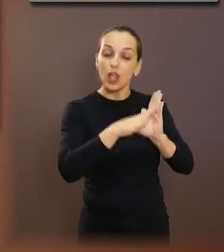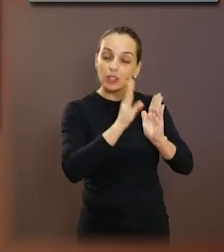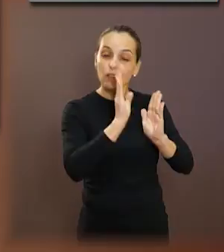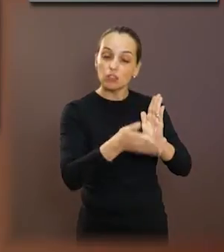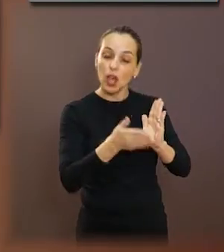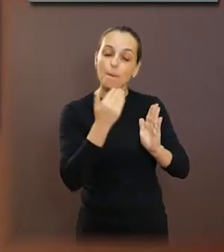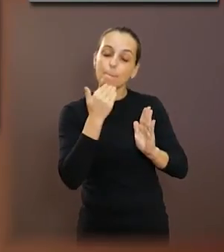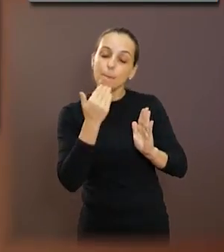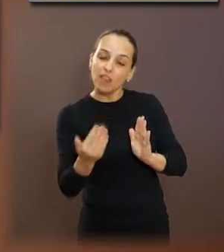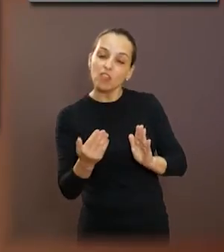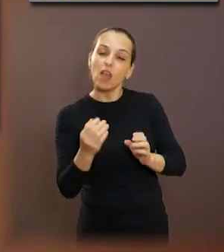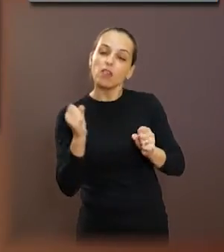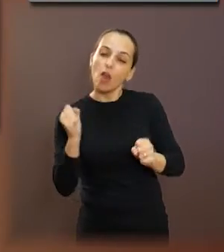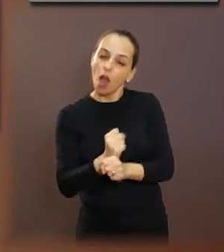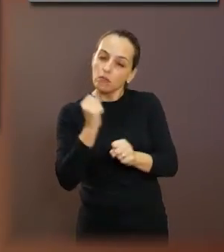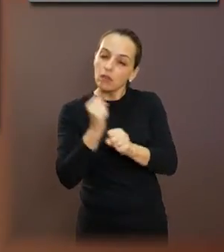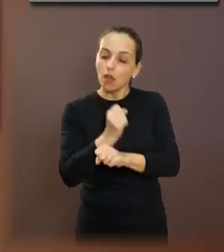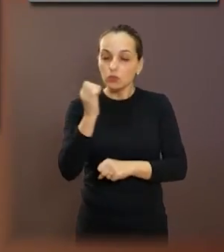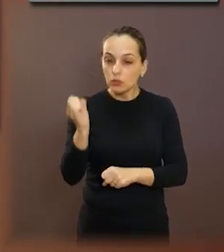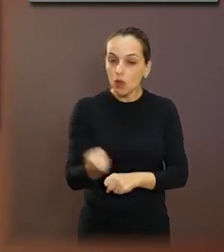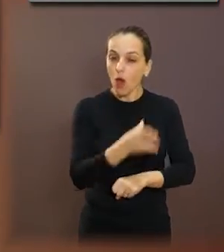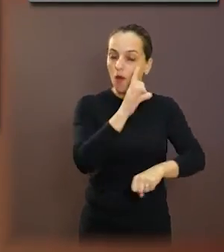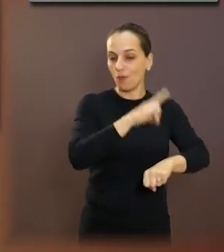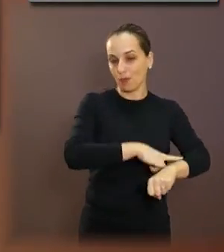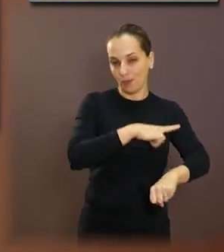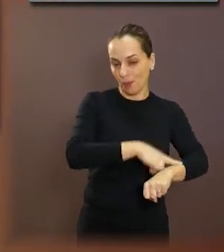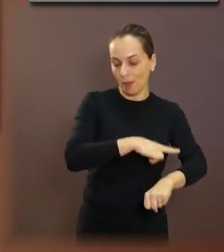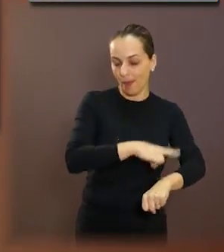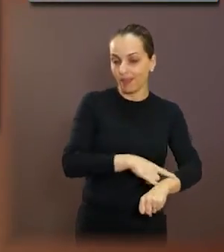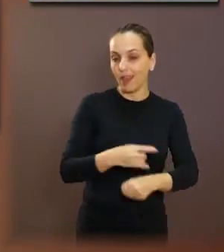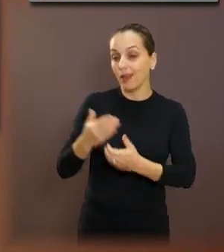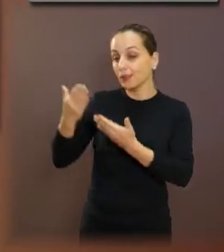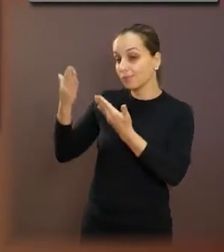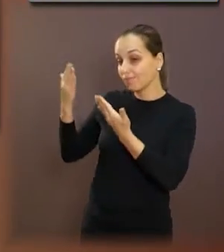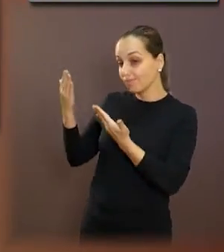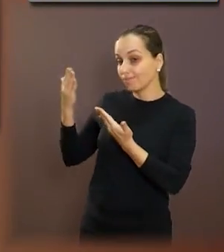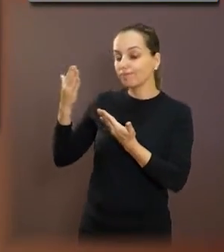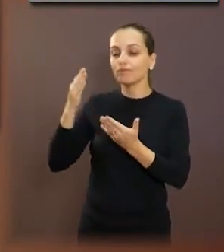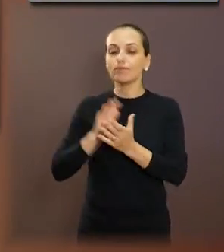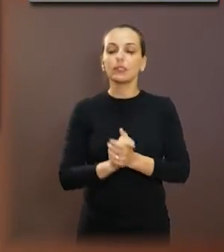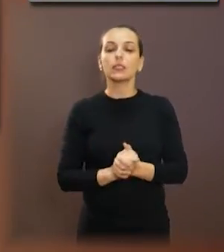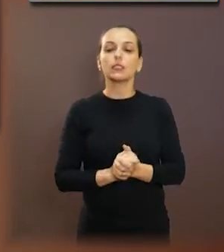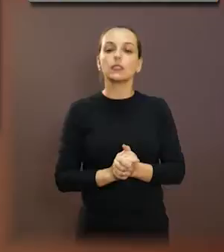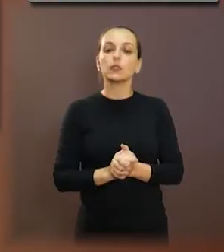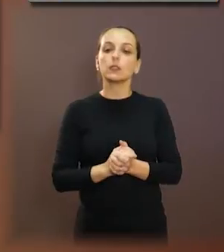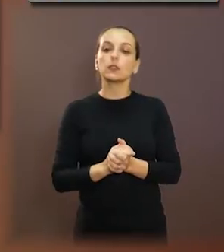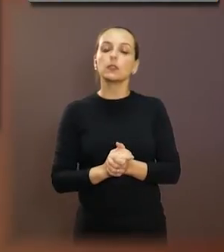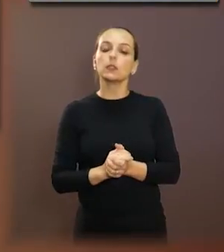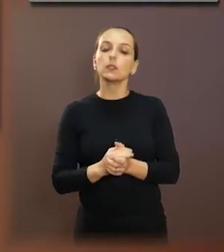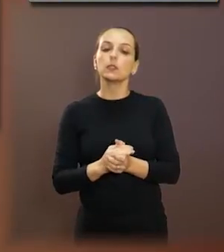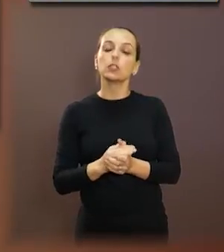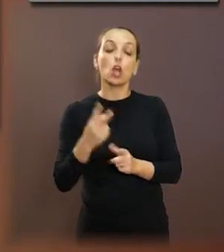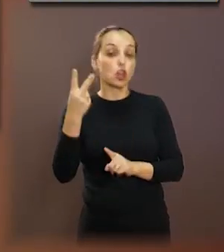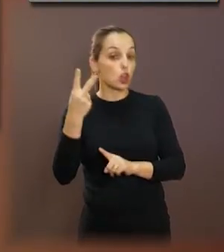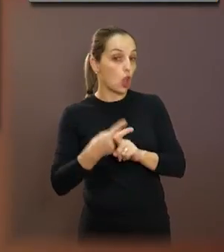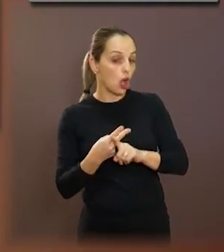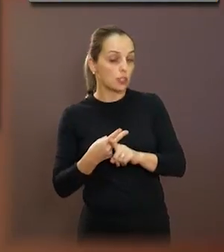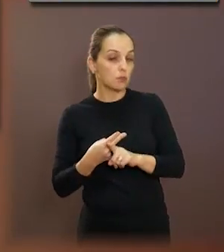E, justamente, a reforma desse banheiro, você sabe que, dentro de dois meses, mais ou menos, foram identificadas as portas,